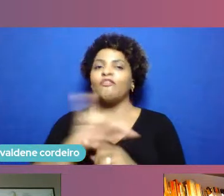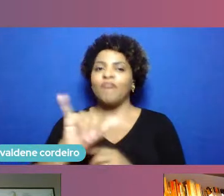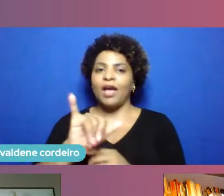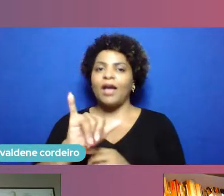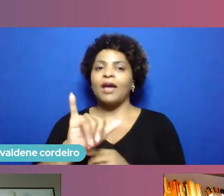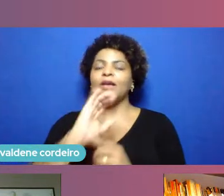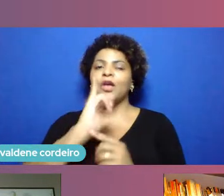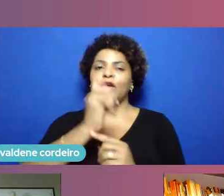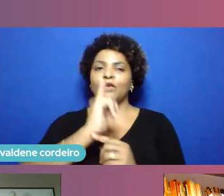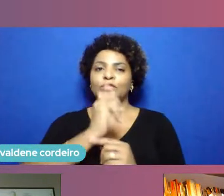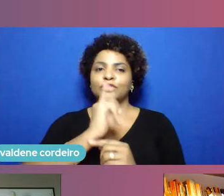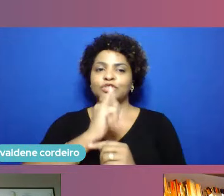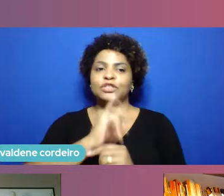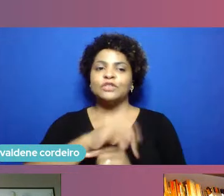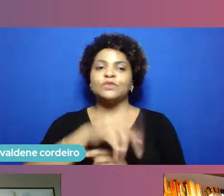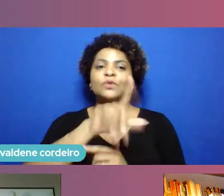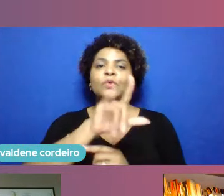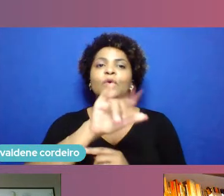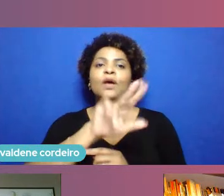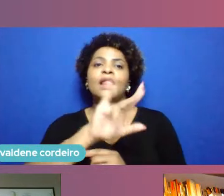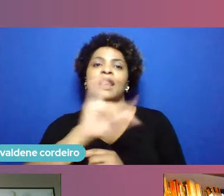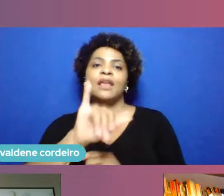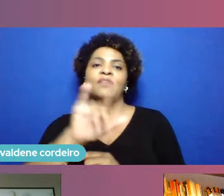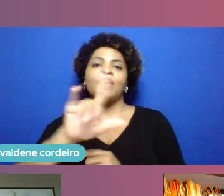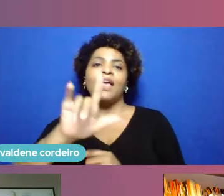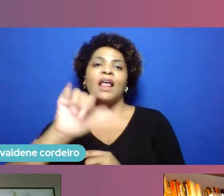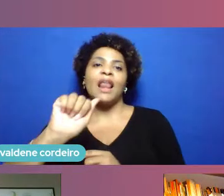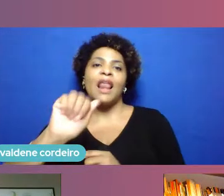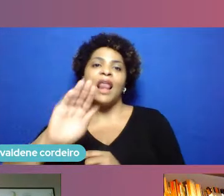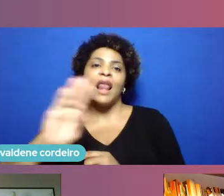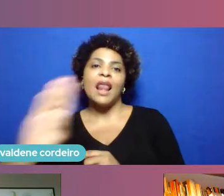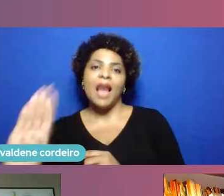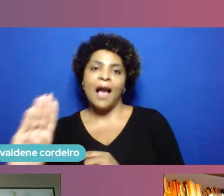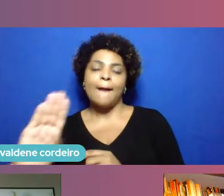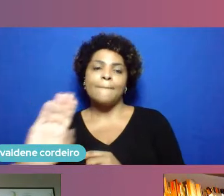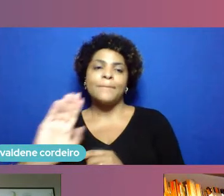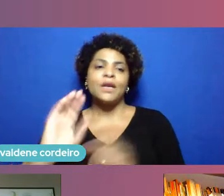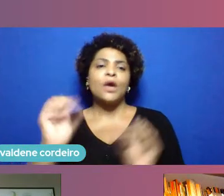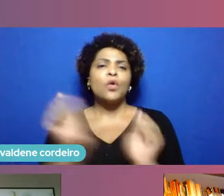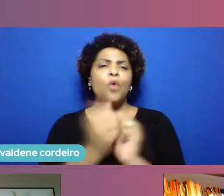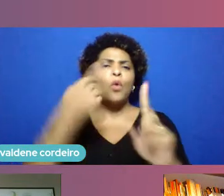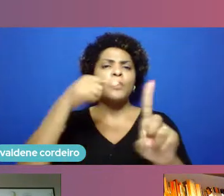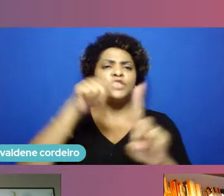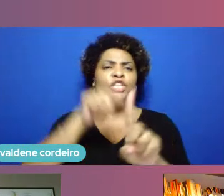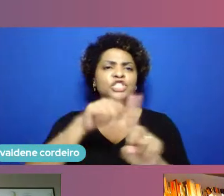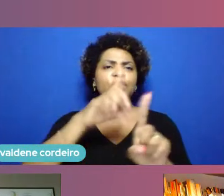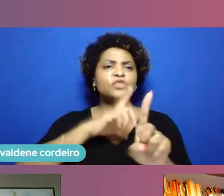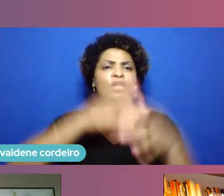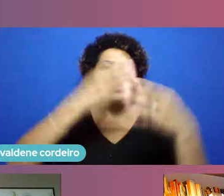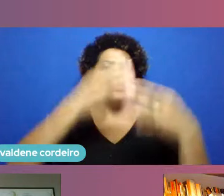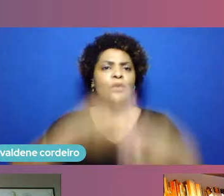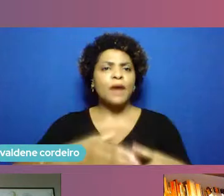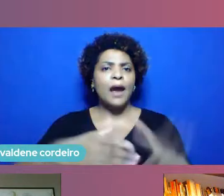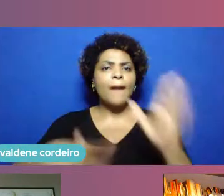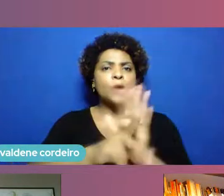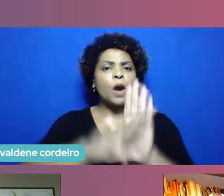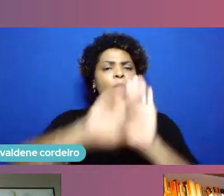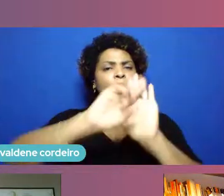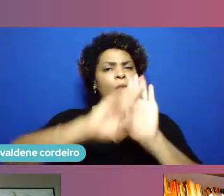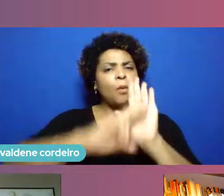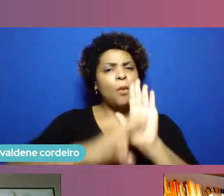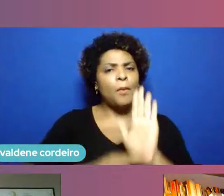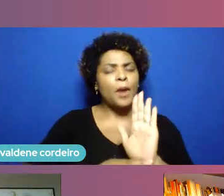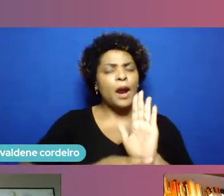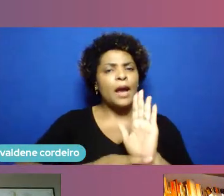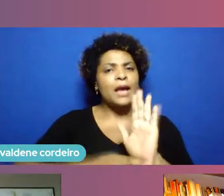o Living Lab é uma ideia de ter uma espécie de um sandbox regulatório aqui especialmente no bairro do Recife mas na cidade inteira